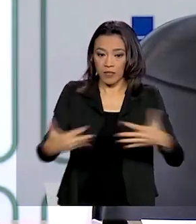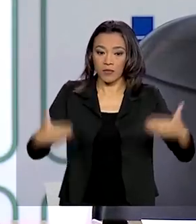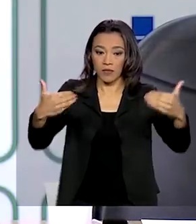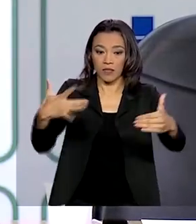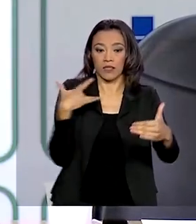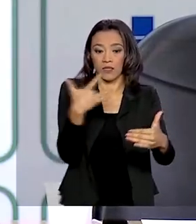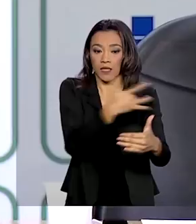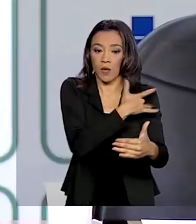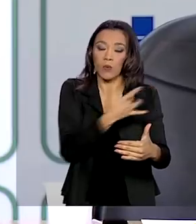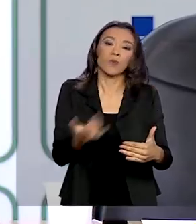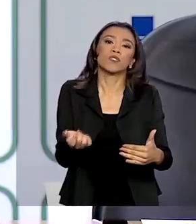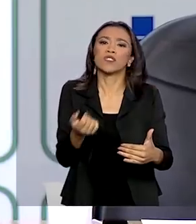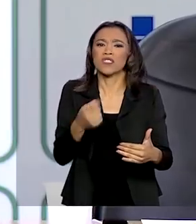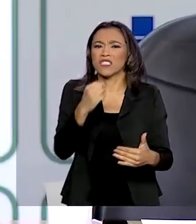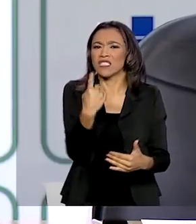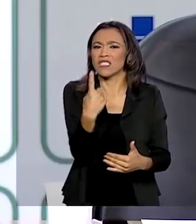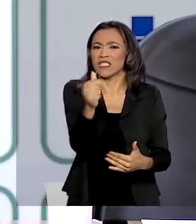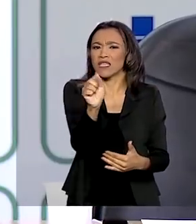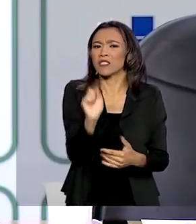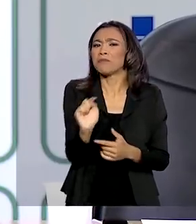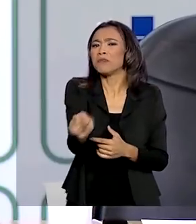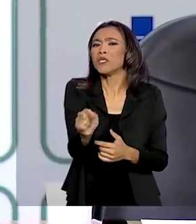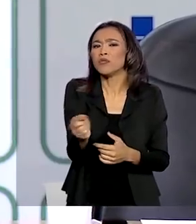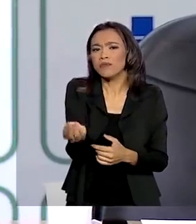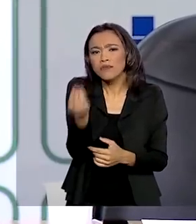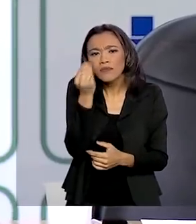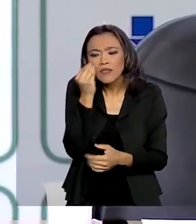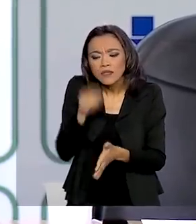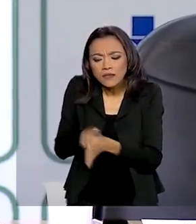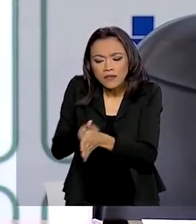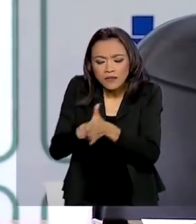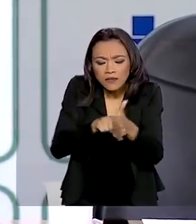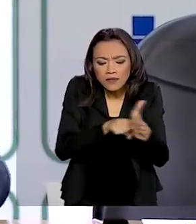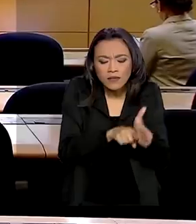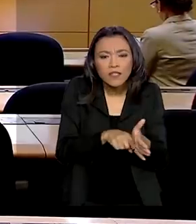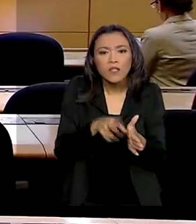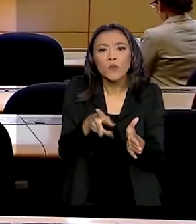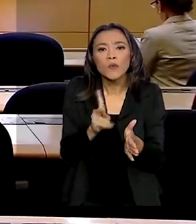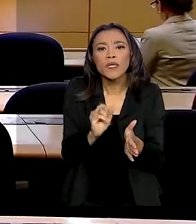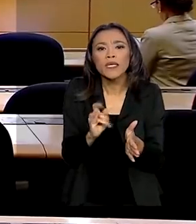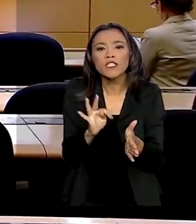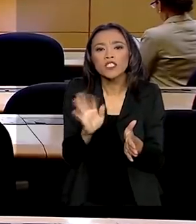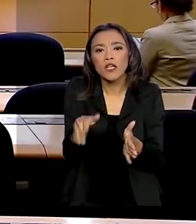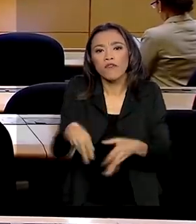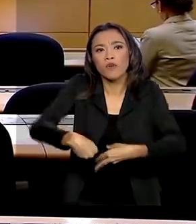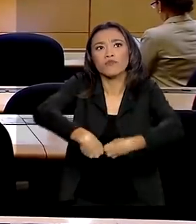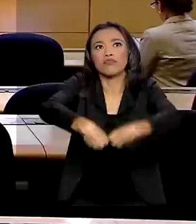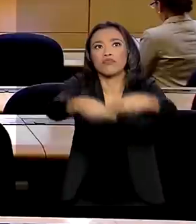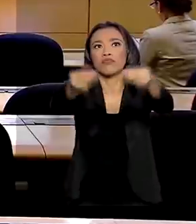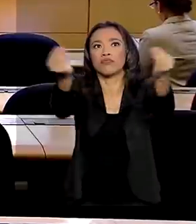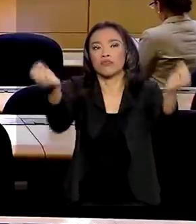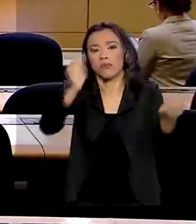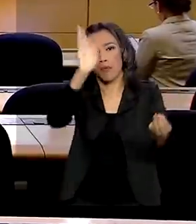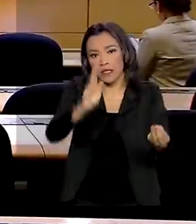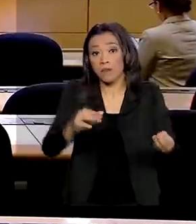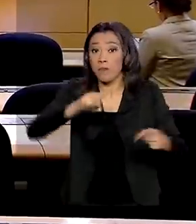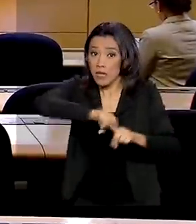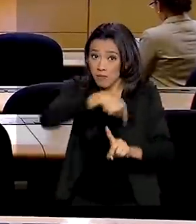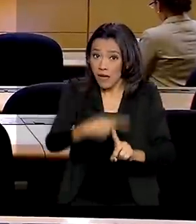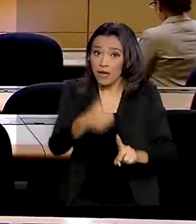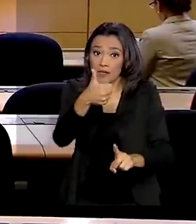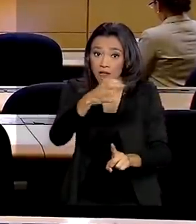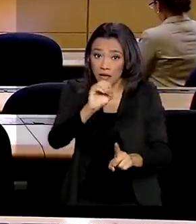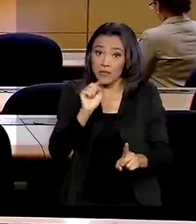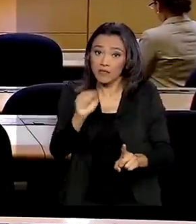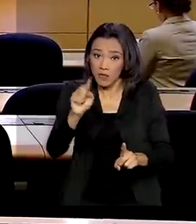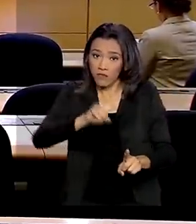17 mil testes de detecção da doença já foram distribuídos em todo o país e outros 10 mil serão distribuídos nesta semana.